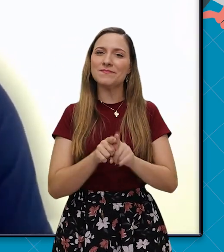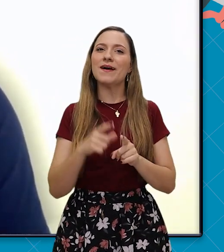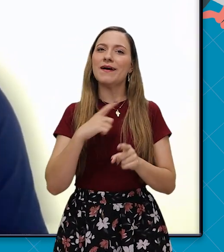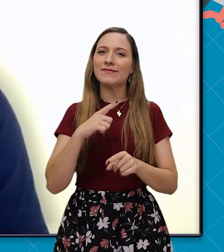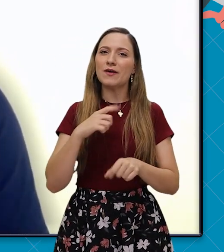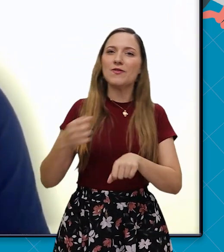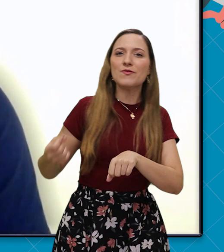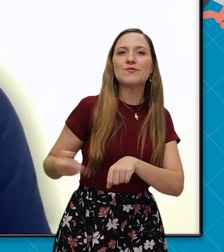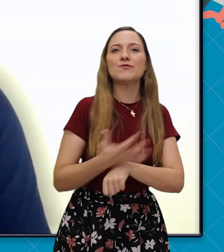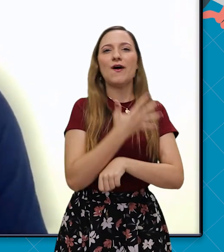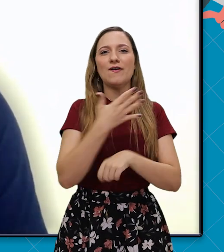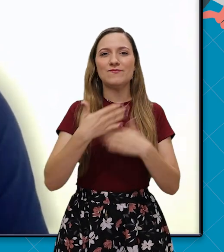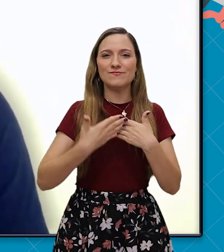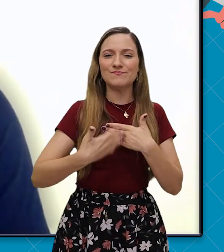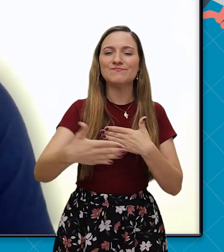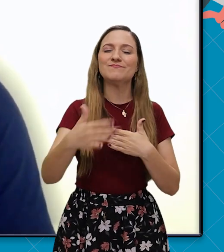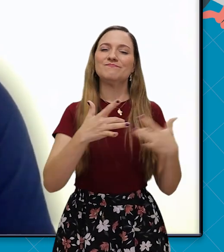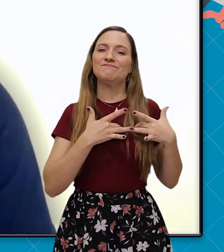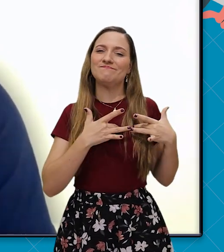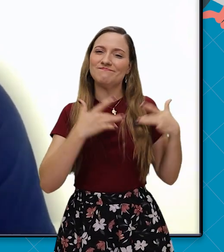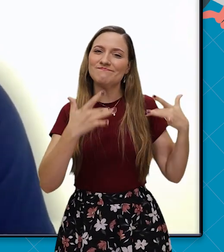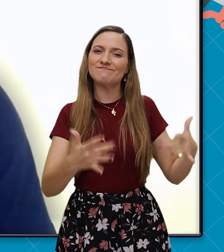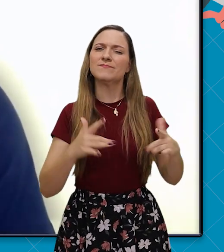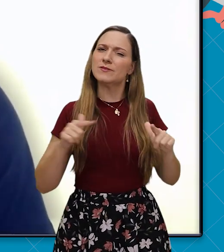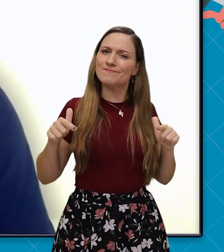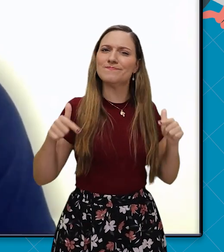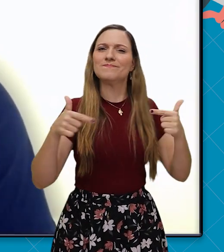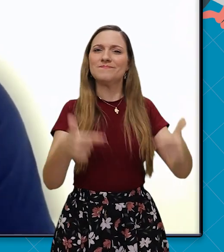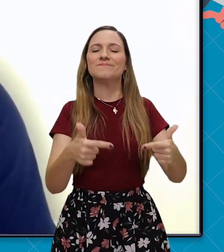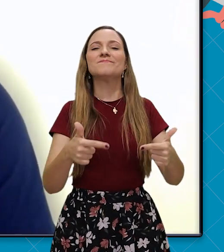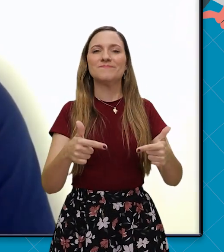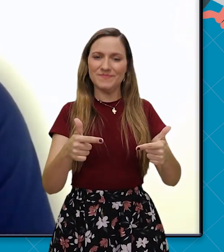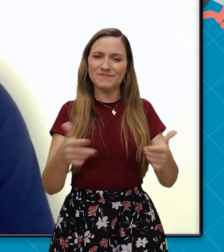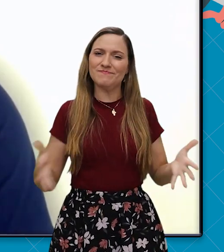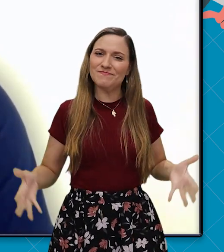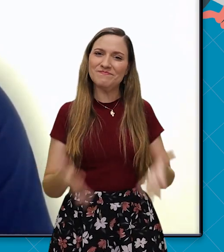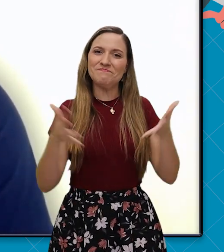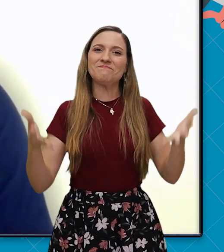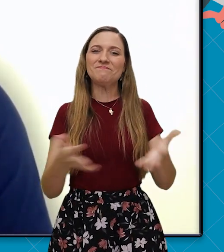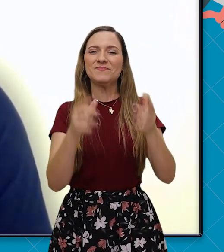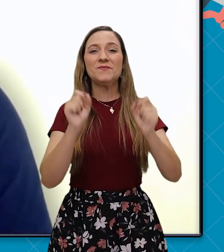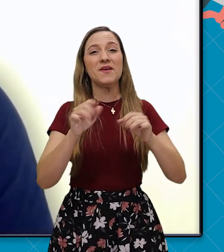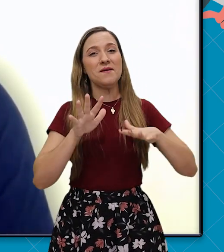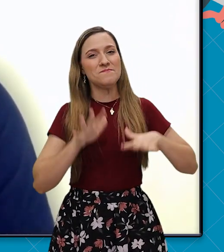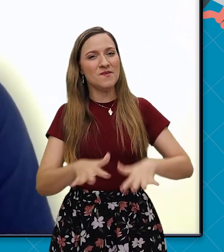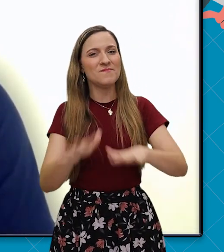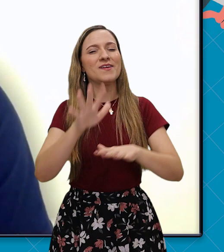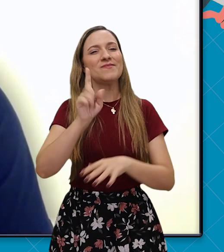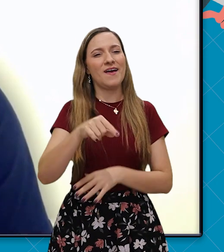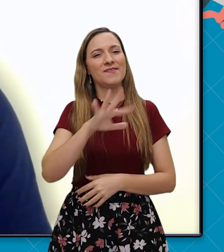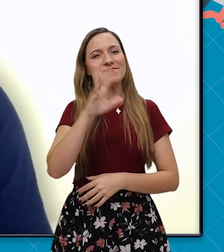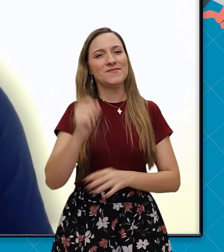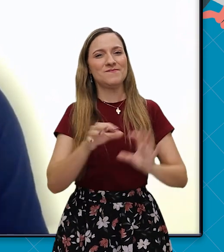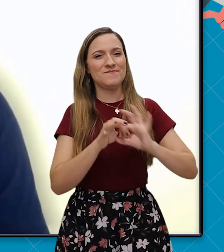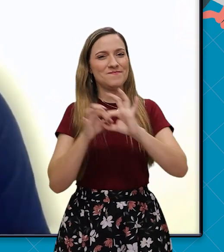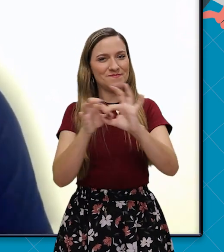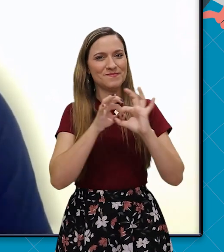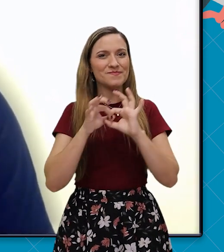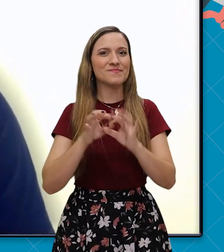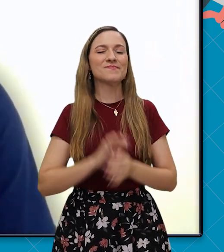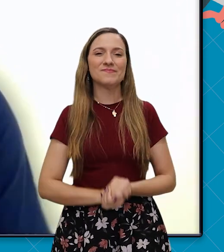e a narrativa de renascimento e a solidariedade ganhou impulso dentro de um movimento